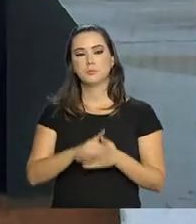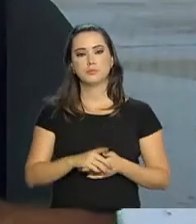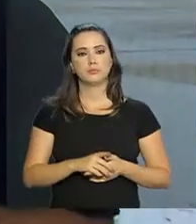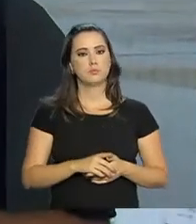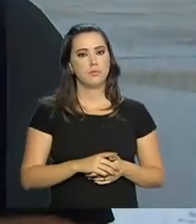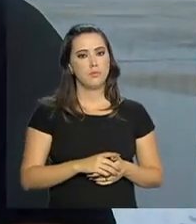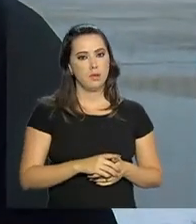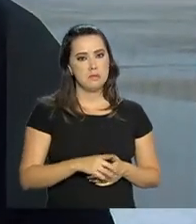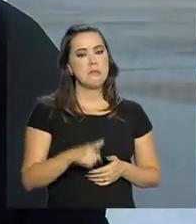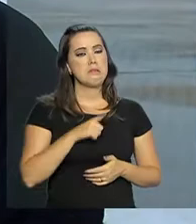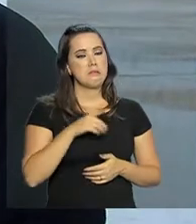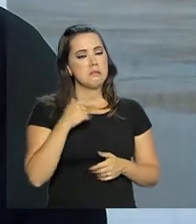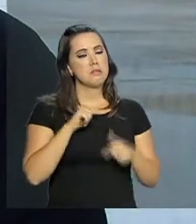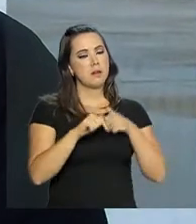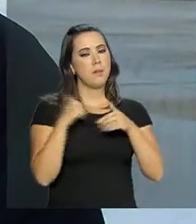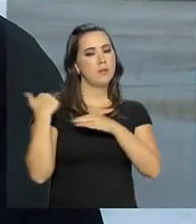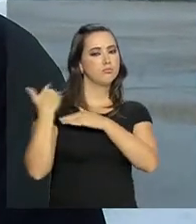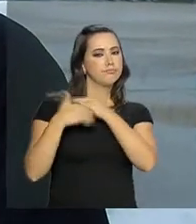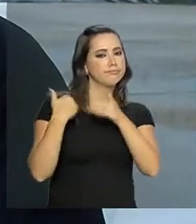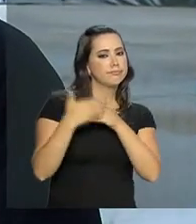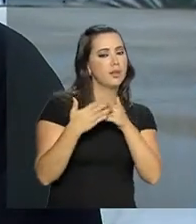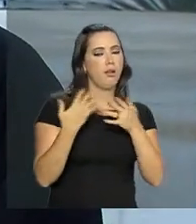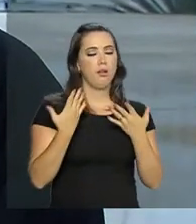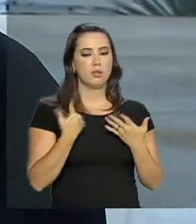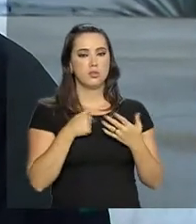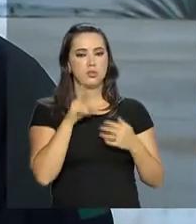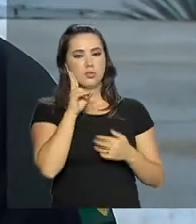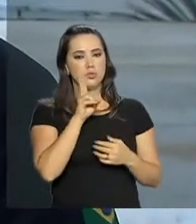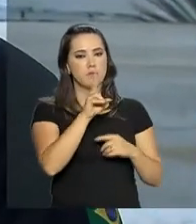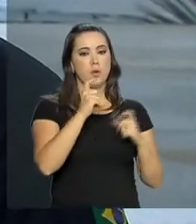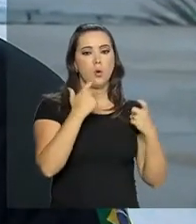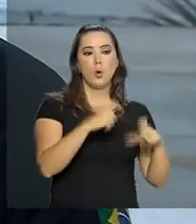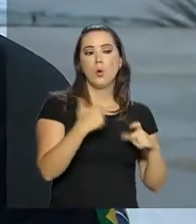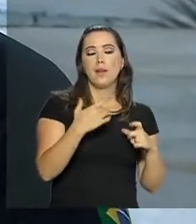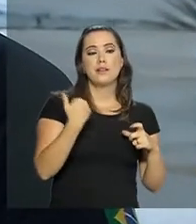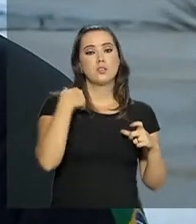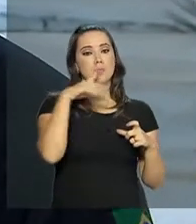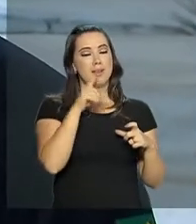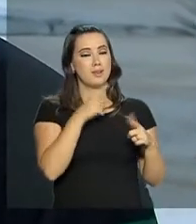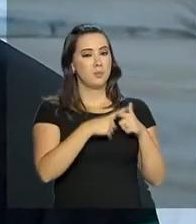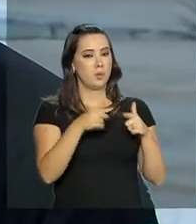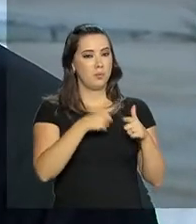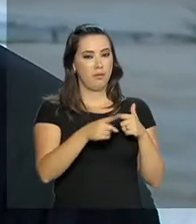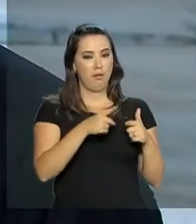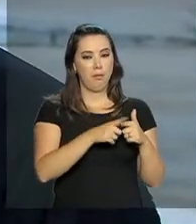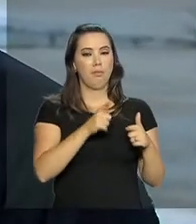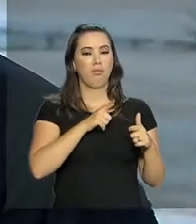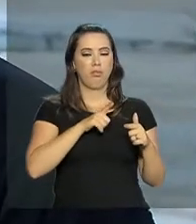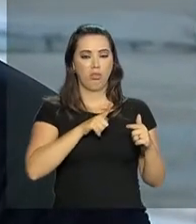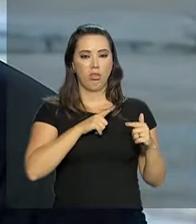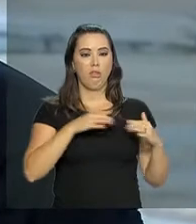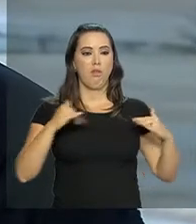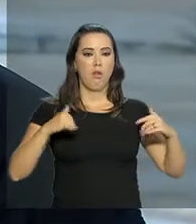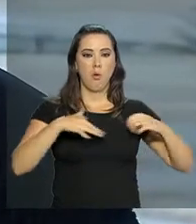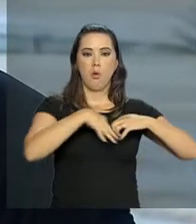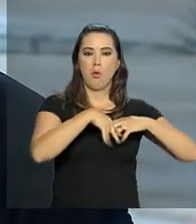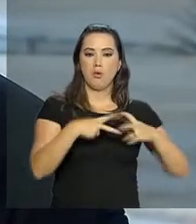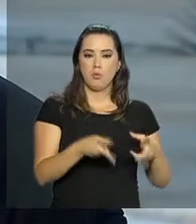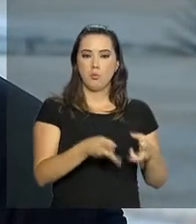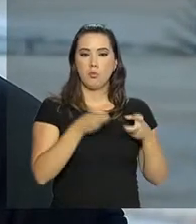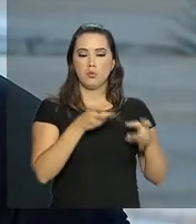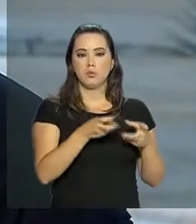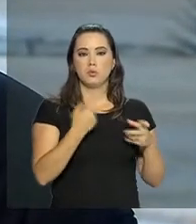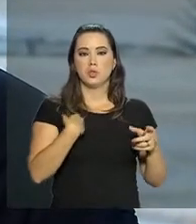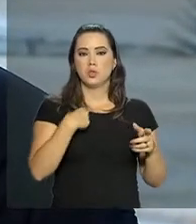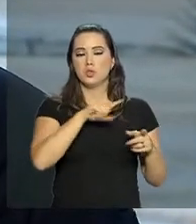desde os feriados passados onde a gente mapeia, onde são aqueles pontos mais sensíveis, maior probabilidade de acidentes, maior número de flagrantes, de